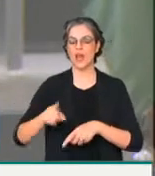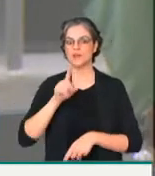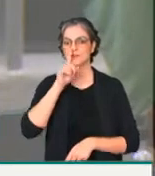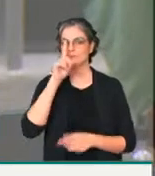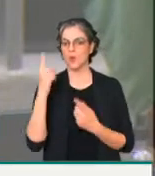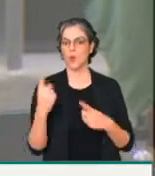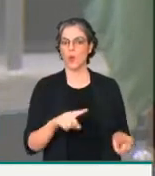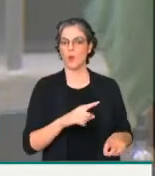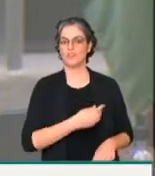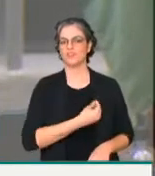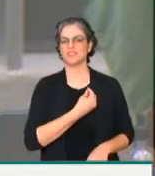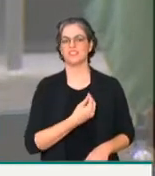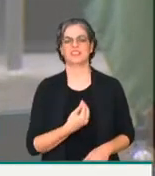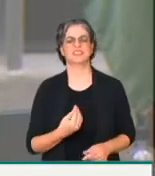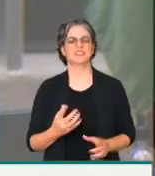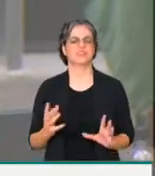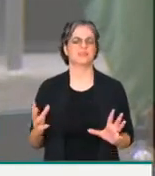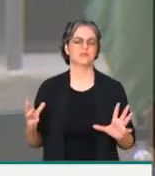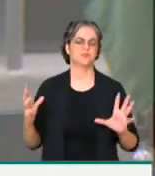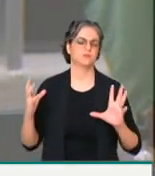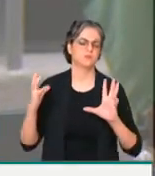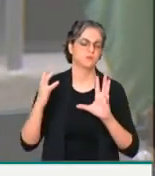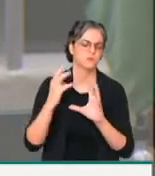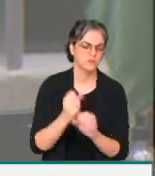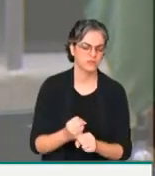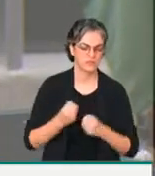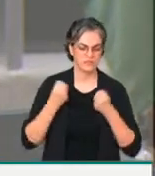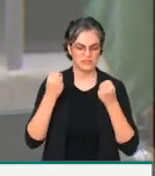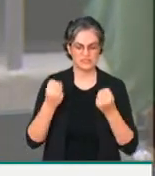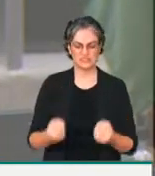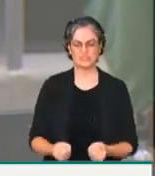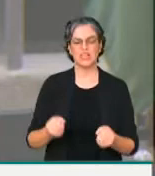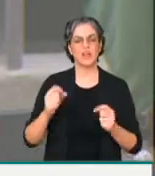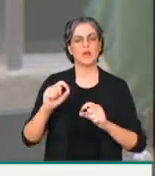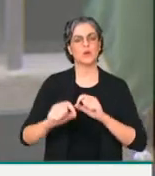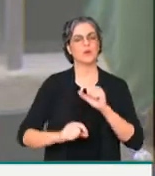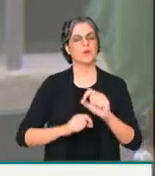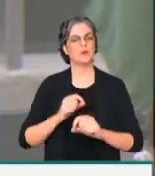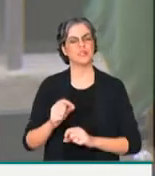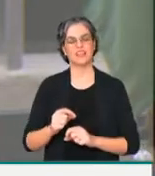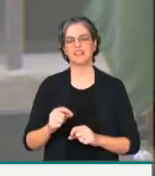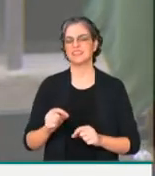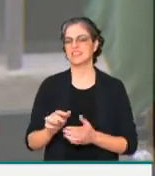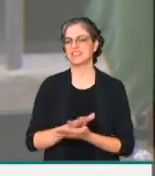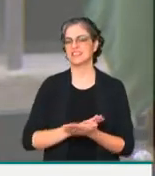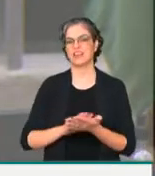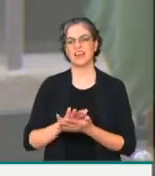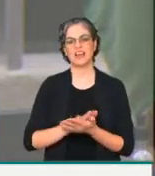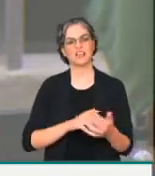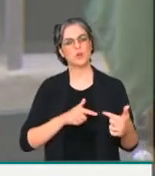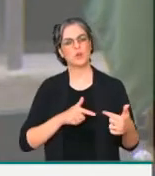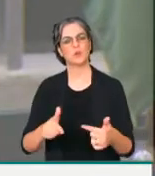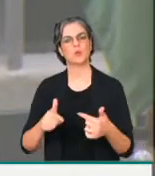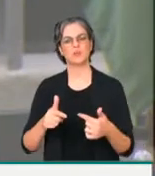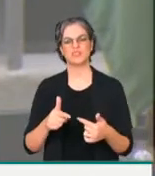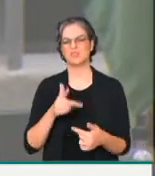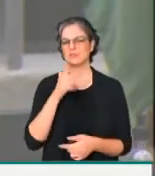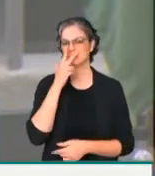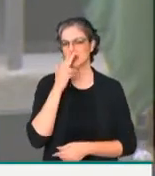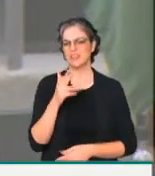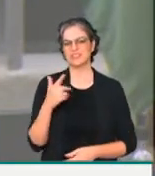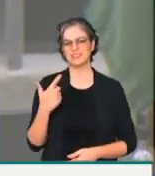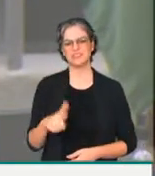E tudo isso é somado com respostas ineficientes, e eu diria até inexistentes.